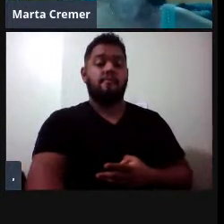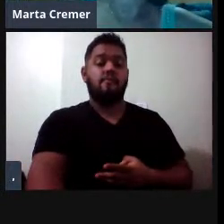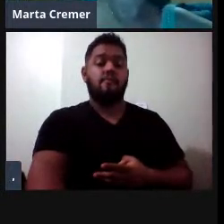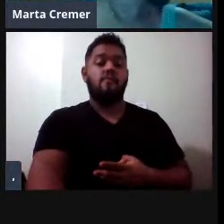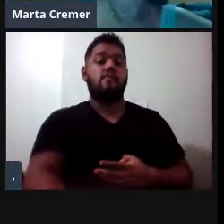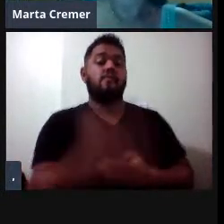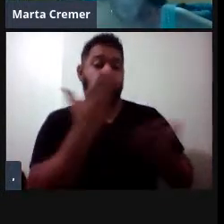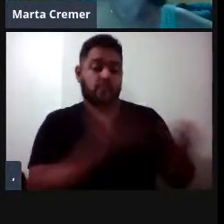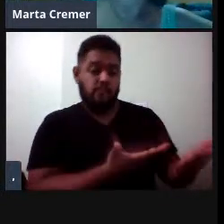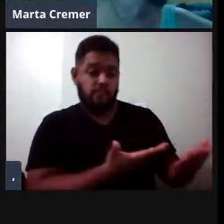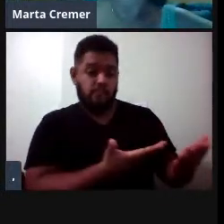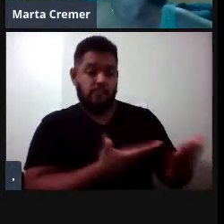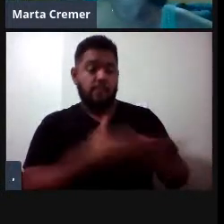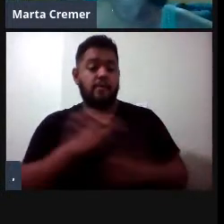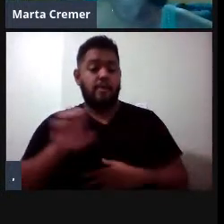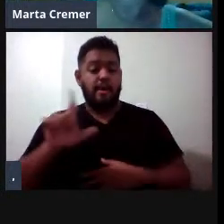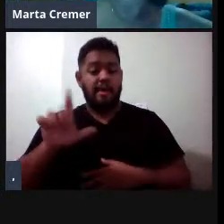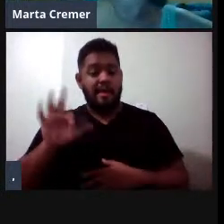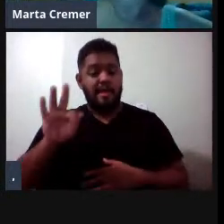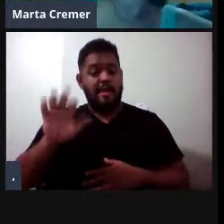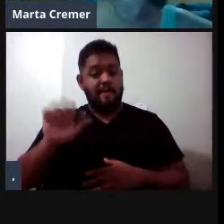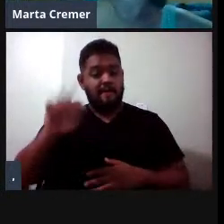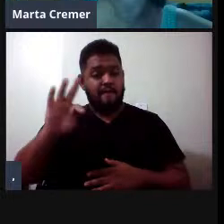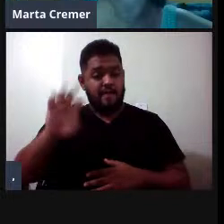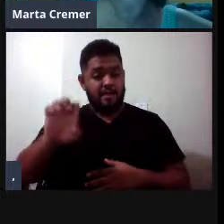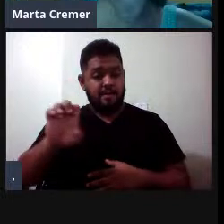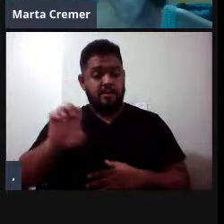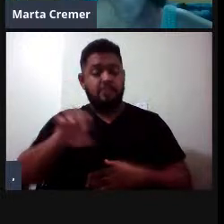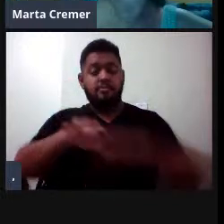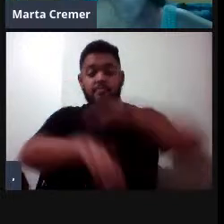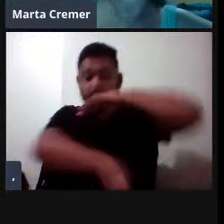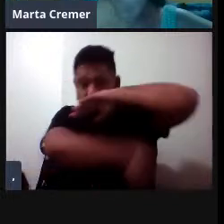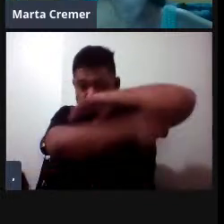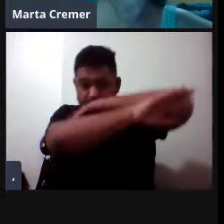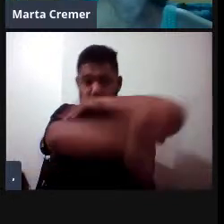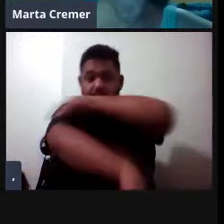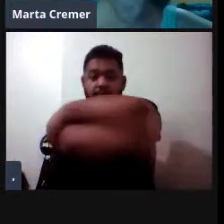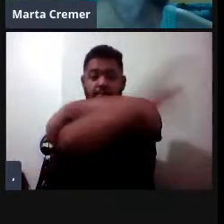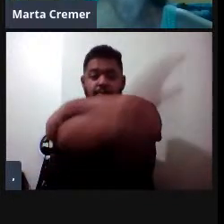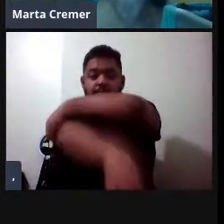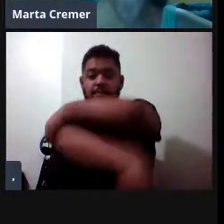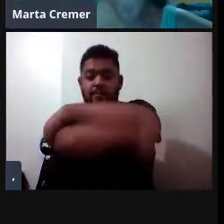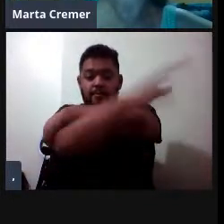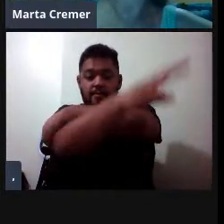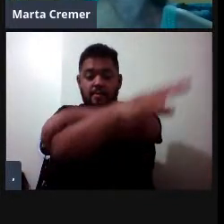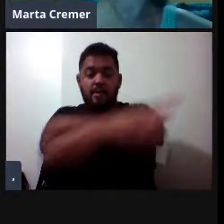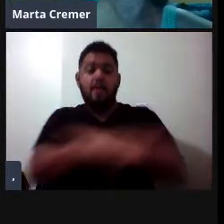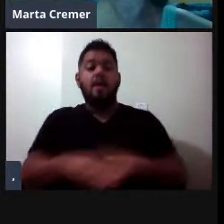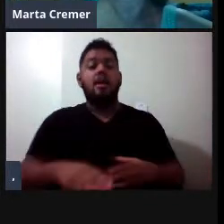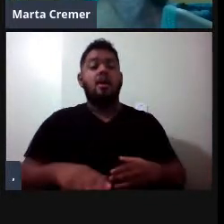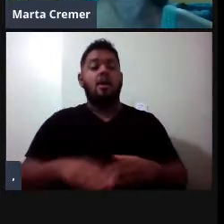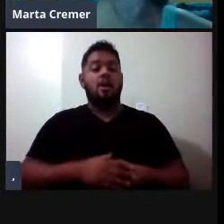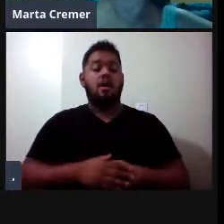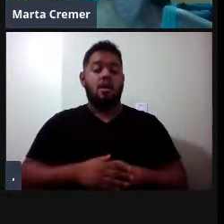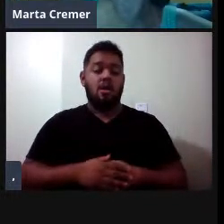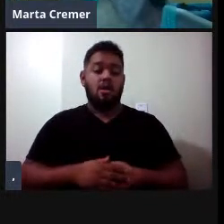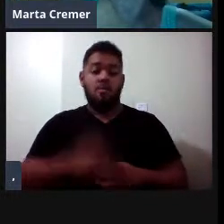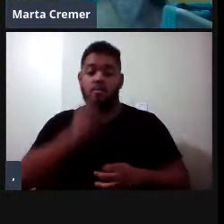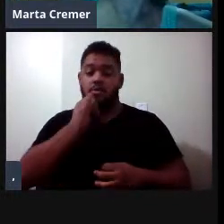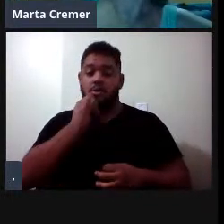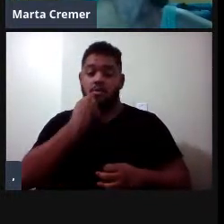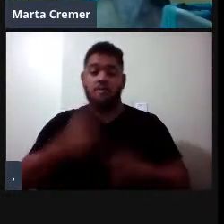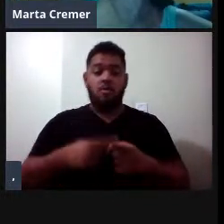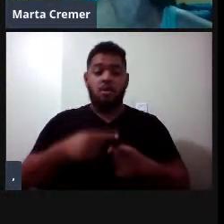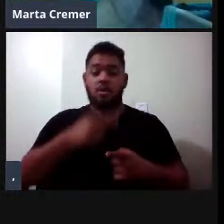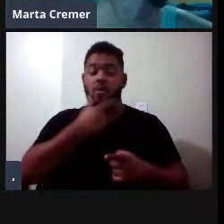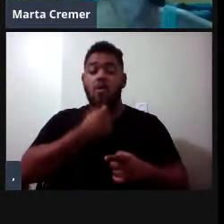esses animais também bem característicos, né, então, que tem um dimorfismo sexual super acentuado, os machos com essa tromba,